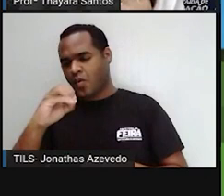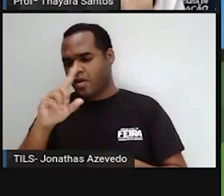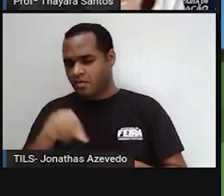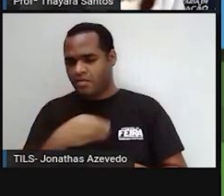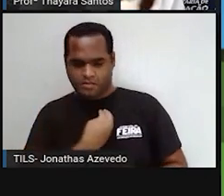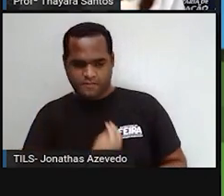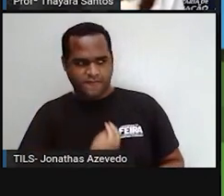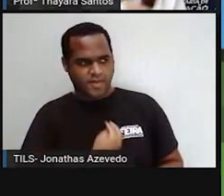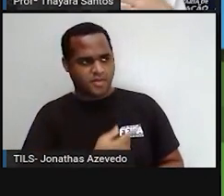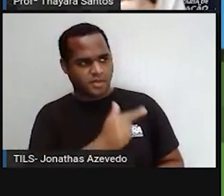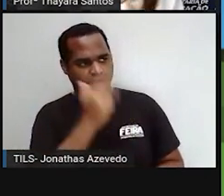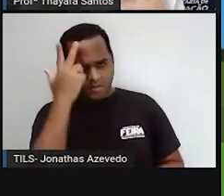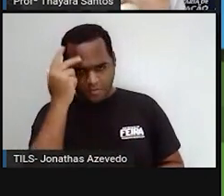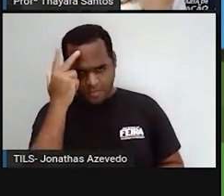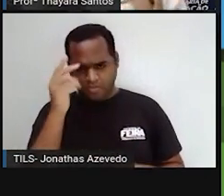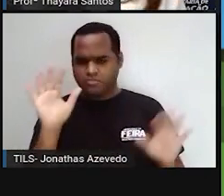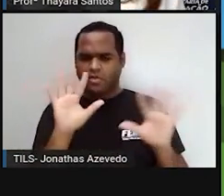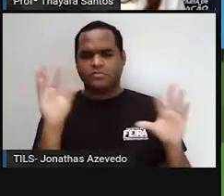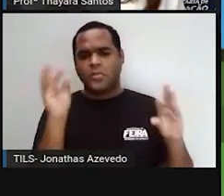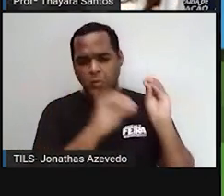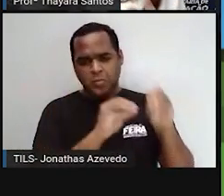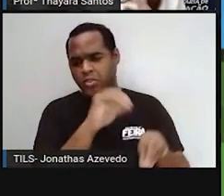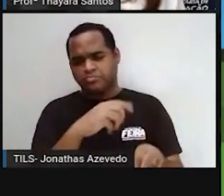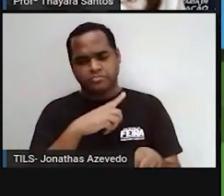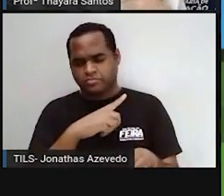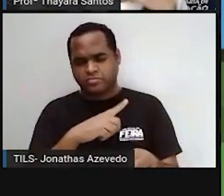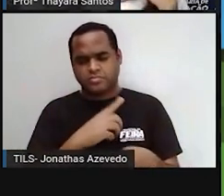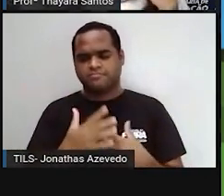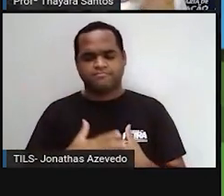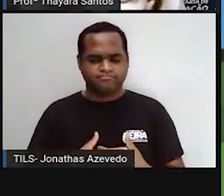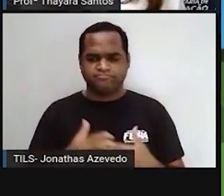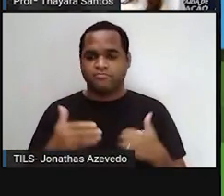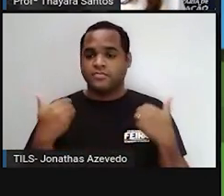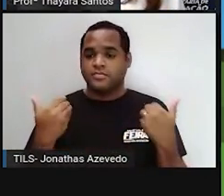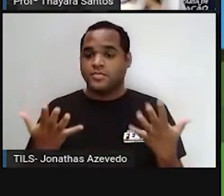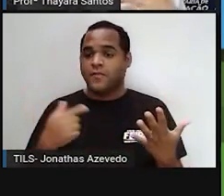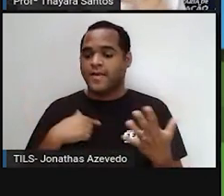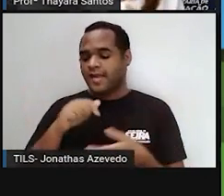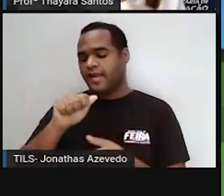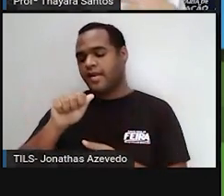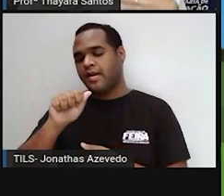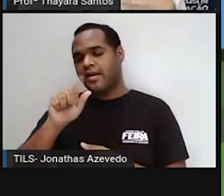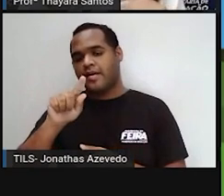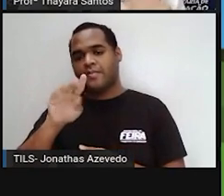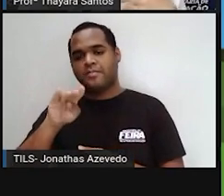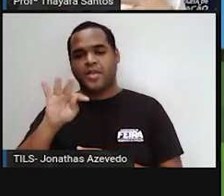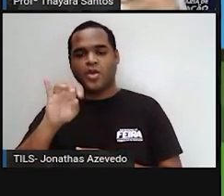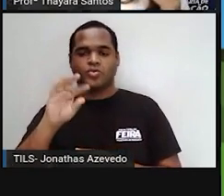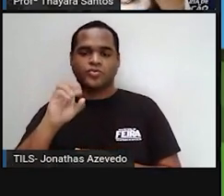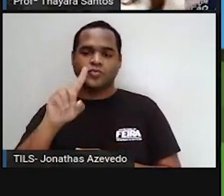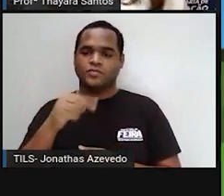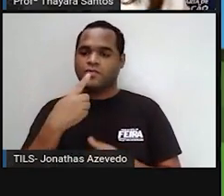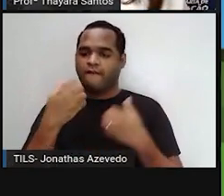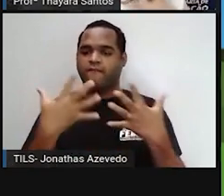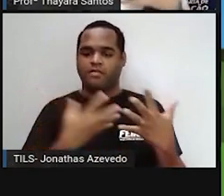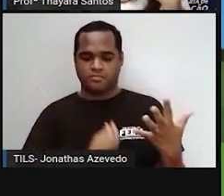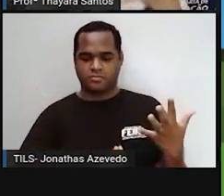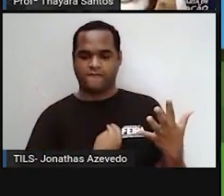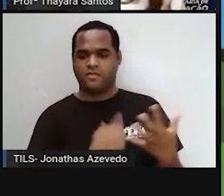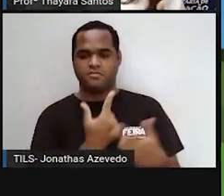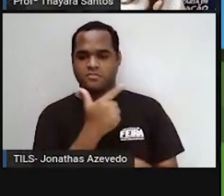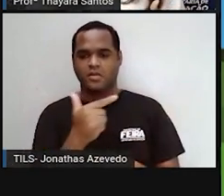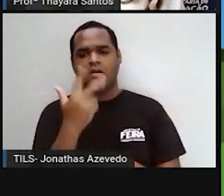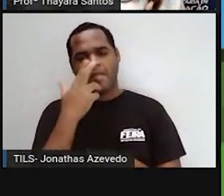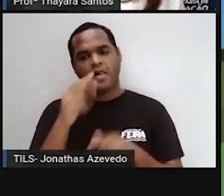parte do ecossistema natural, ela foi colocada ali. Então, fatores abióticos são as coisas que não são vivas, mas que